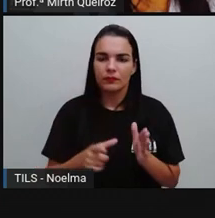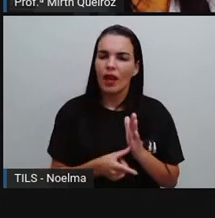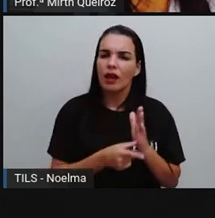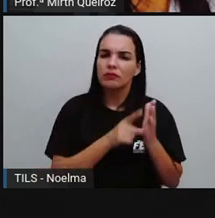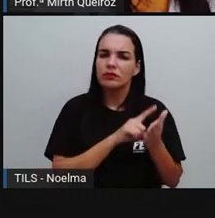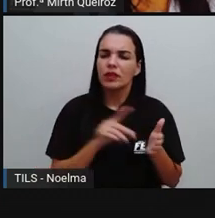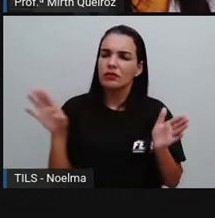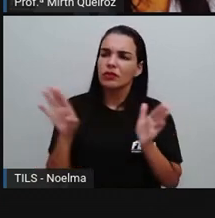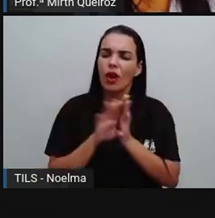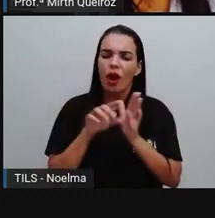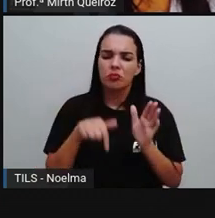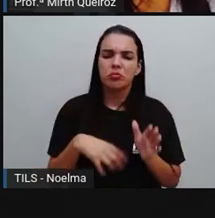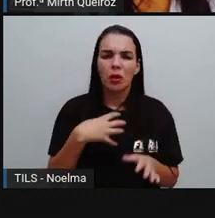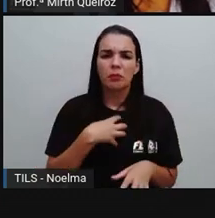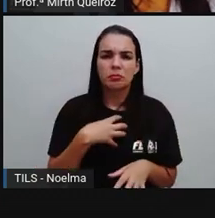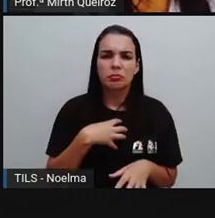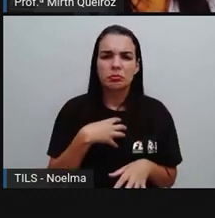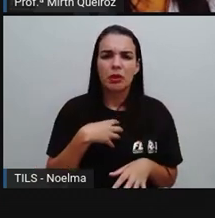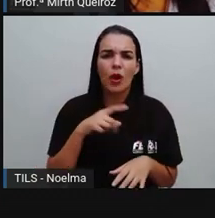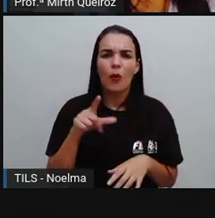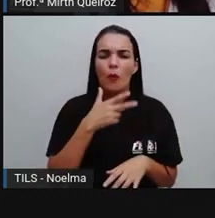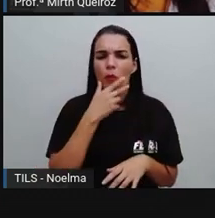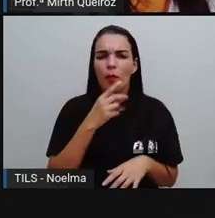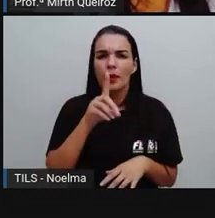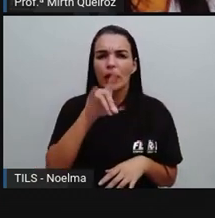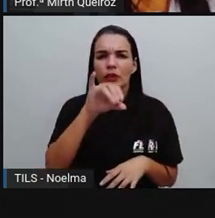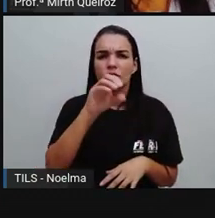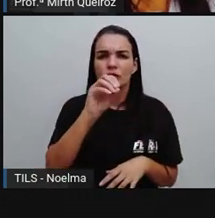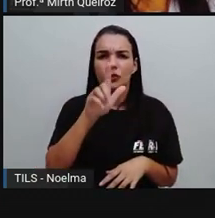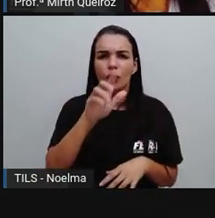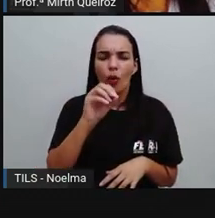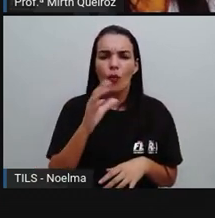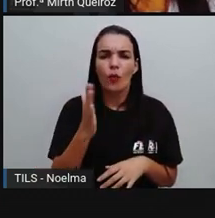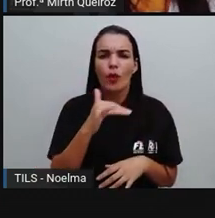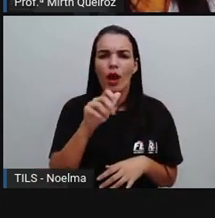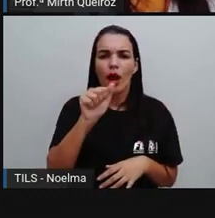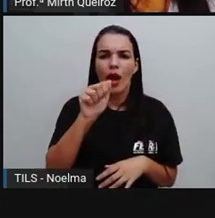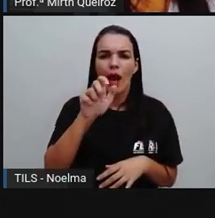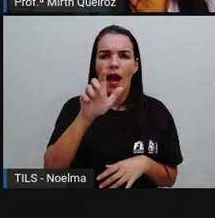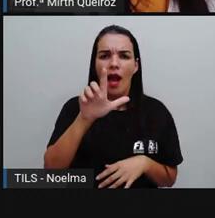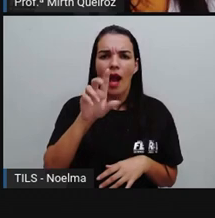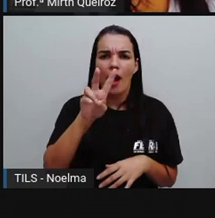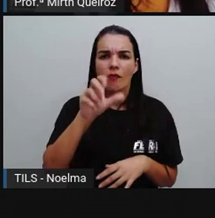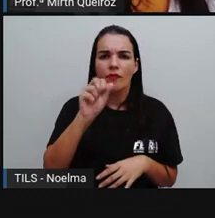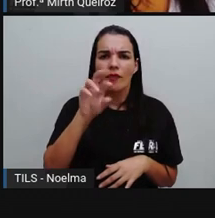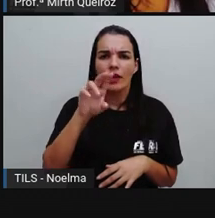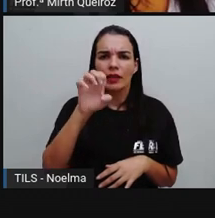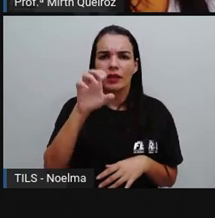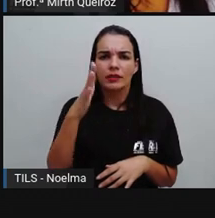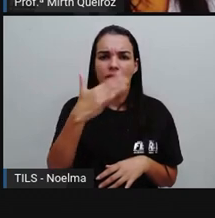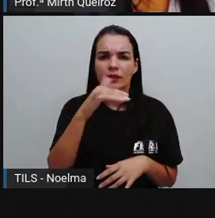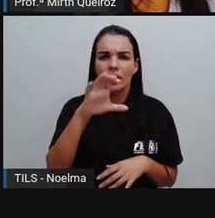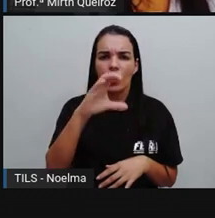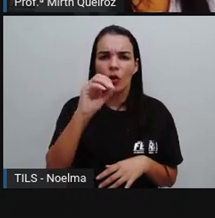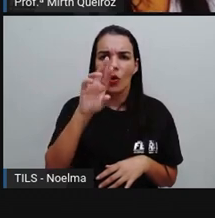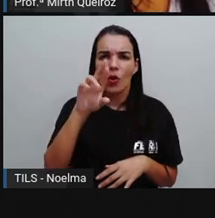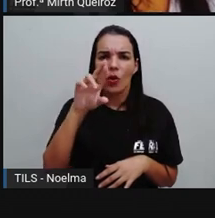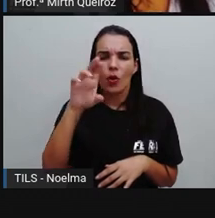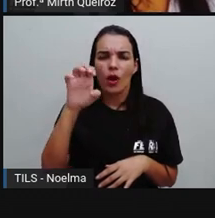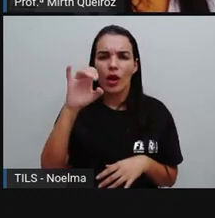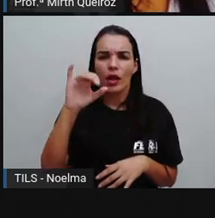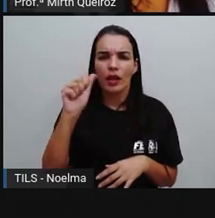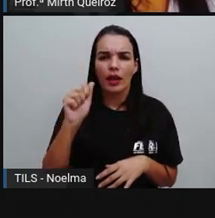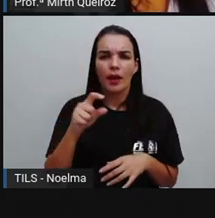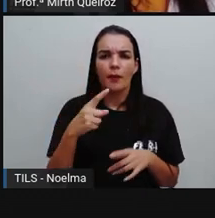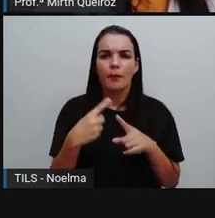chegaram no território Diogo Álvares Correia, o Caramuru, que facilitou o contato entre os